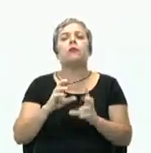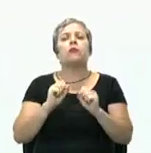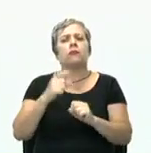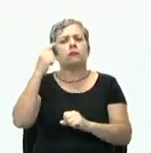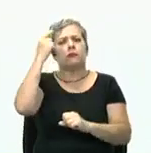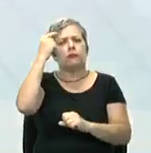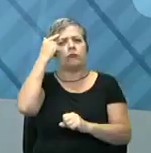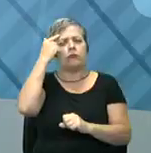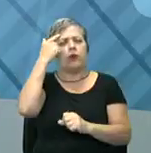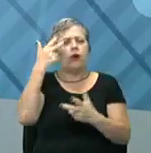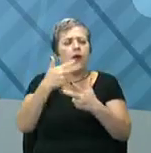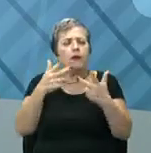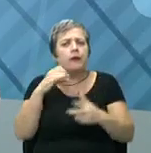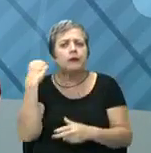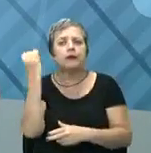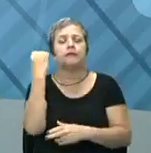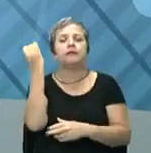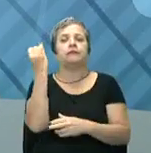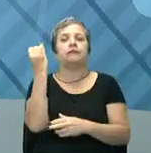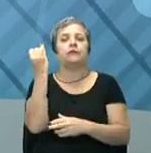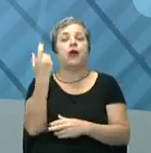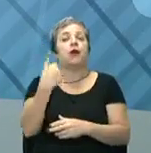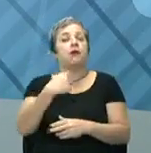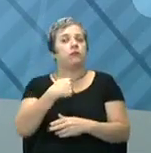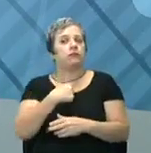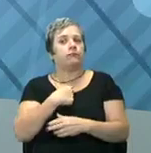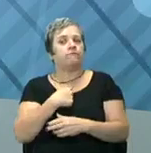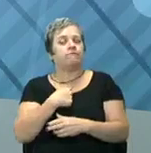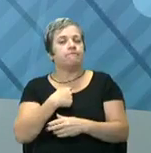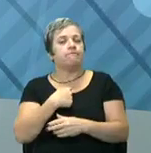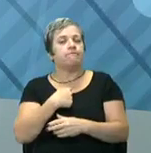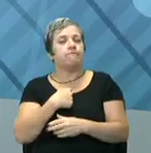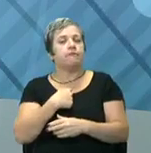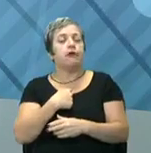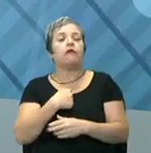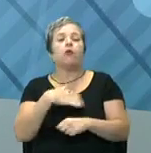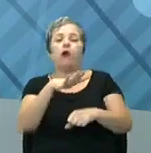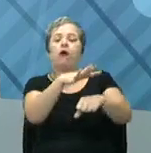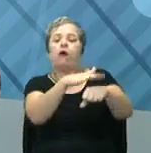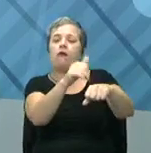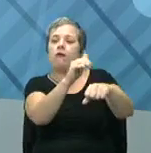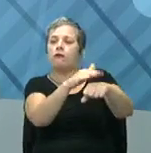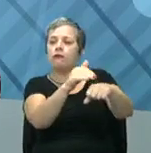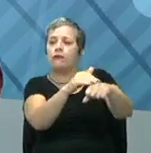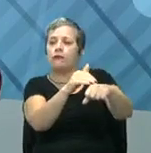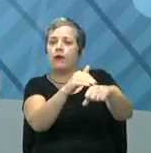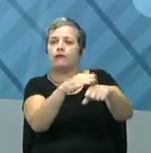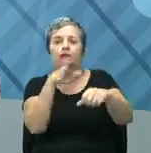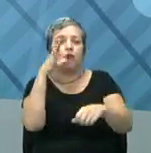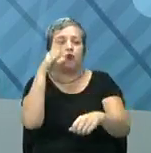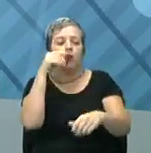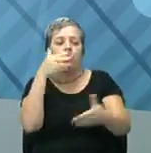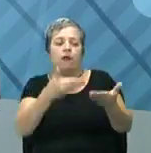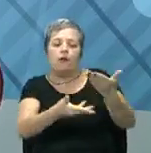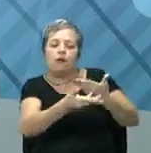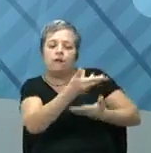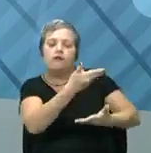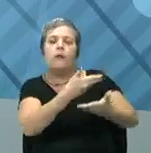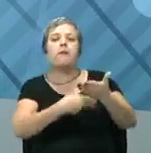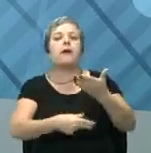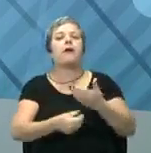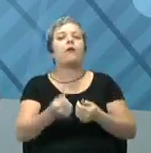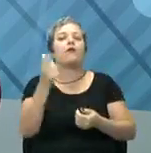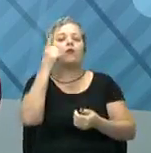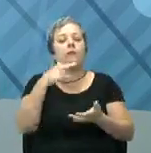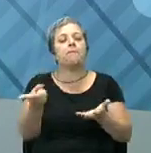pensar aqui que é um ponto essencial? Eu vou trazer os colaboradores para junto, para eles participarem do